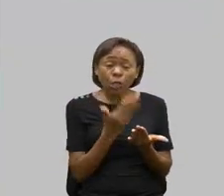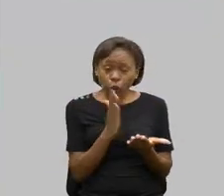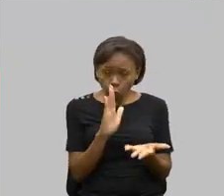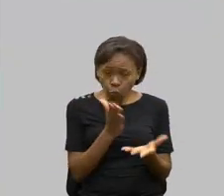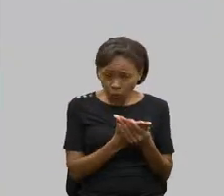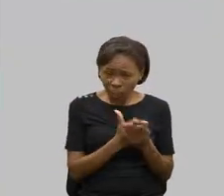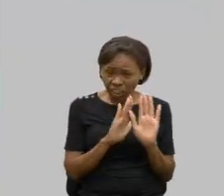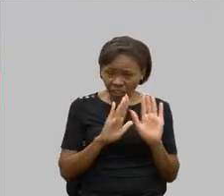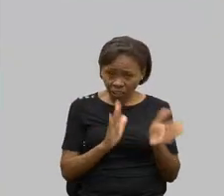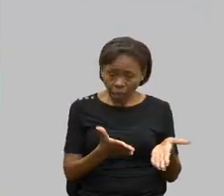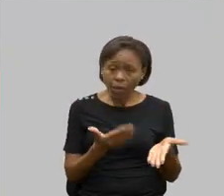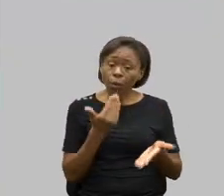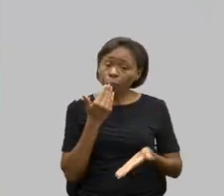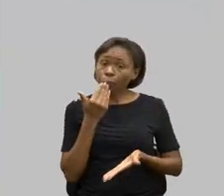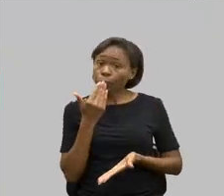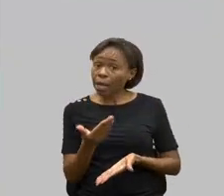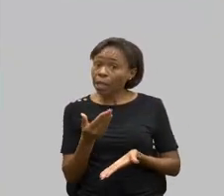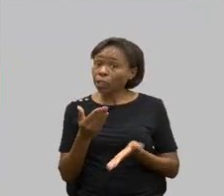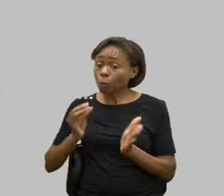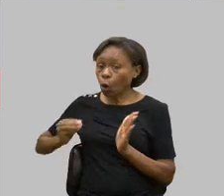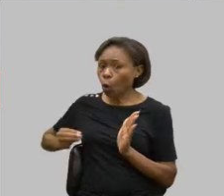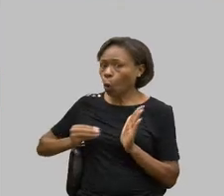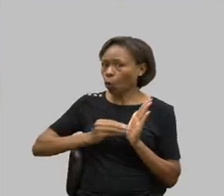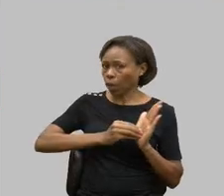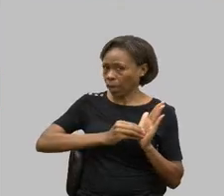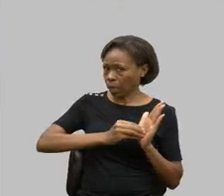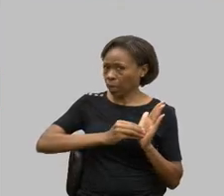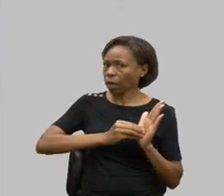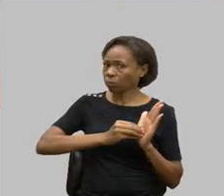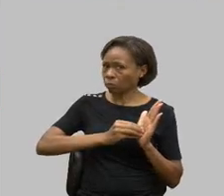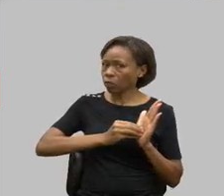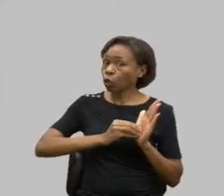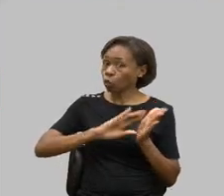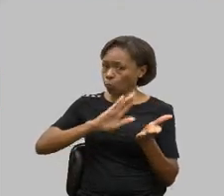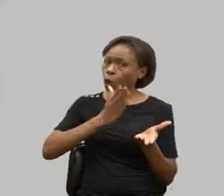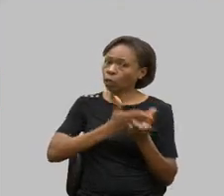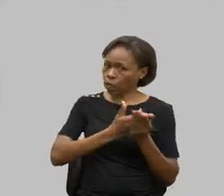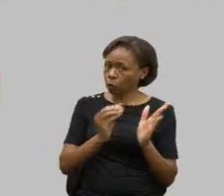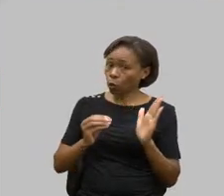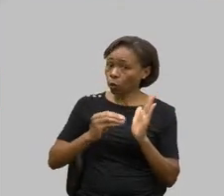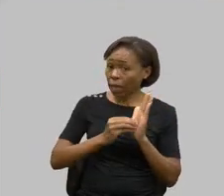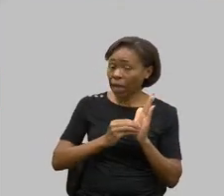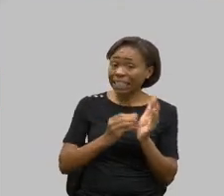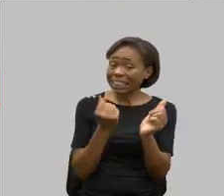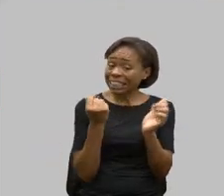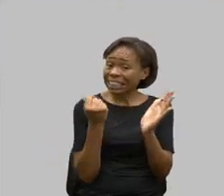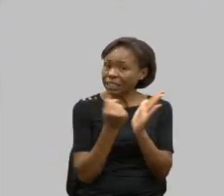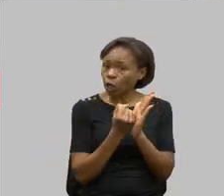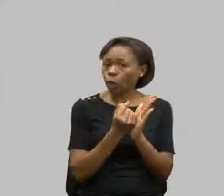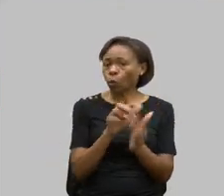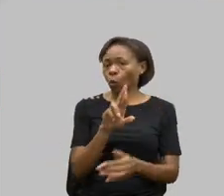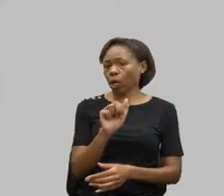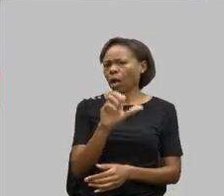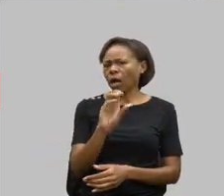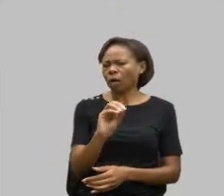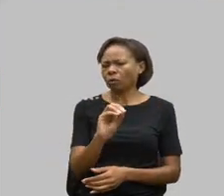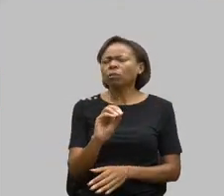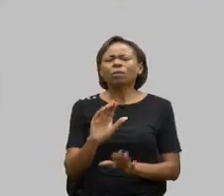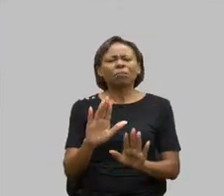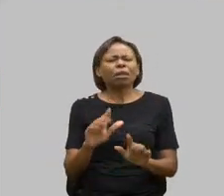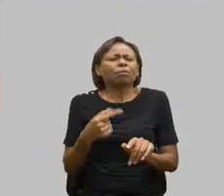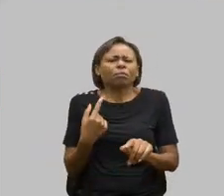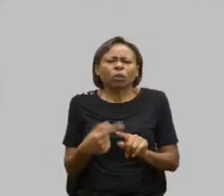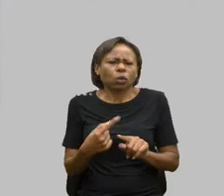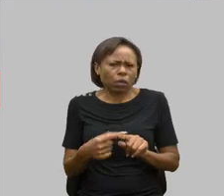a inclusão do tema em seus respectivos processos caso desejarem. Na prática o que é isso, gente? Esse